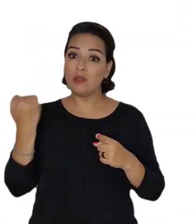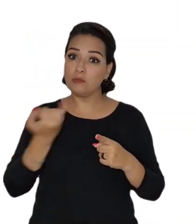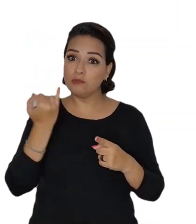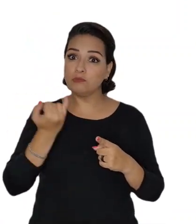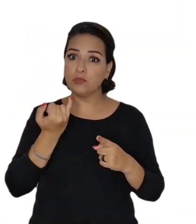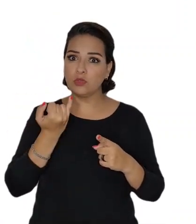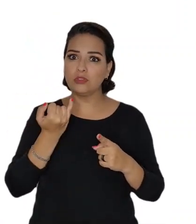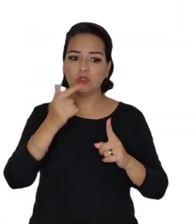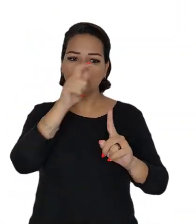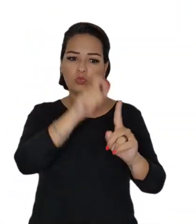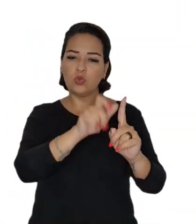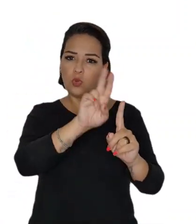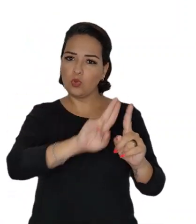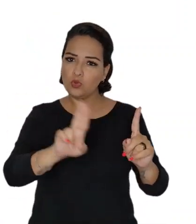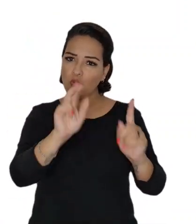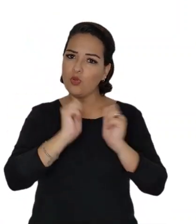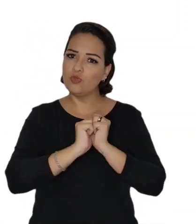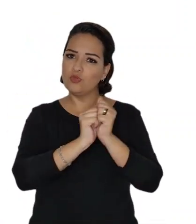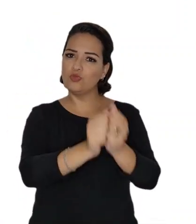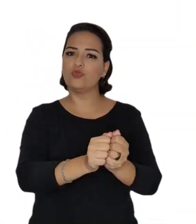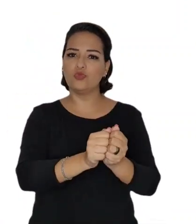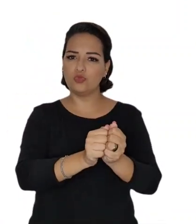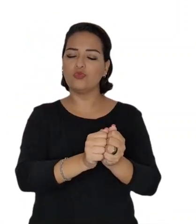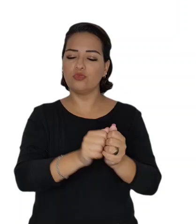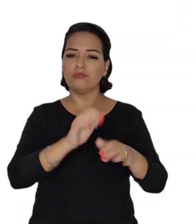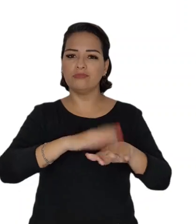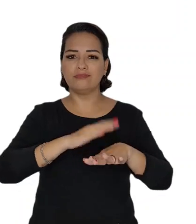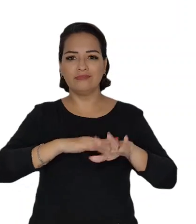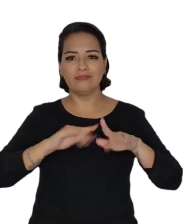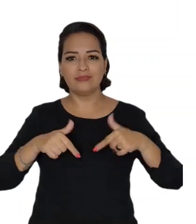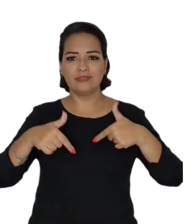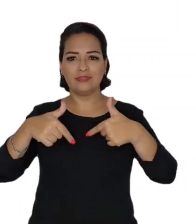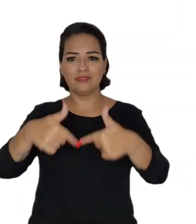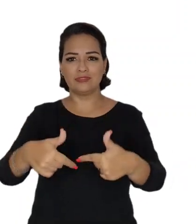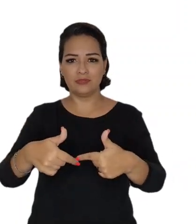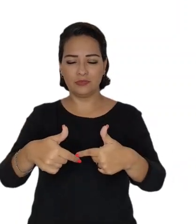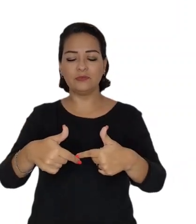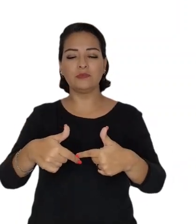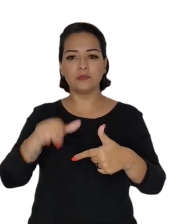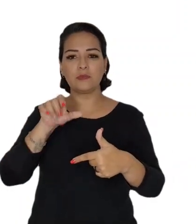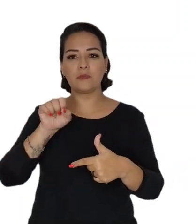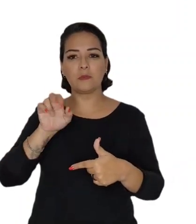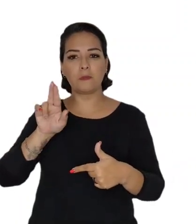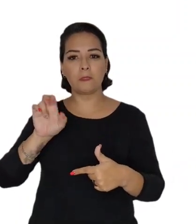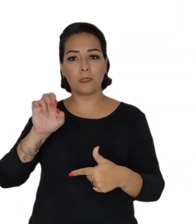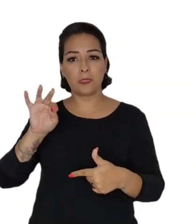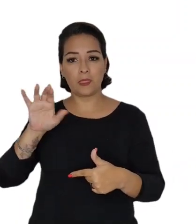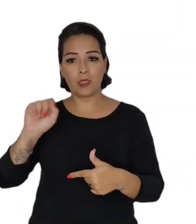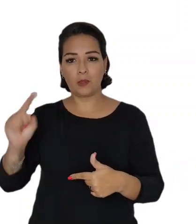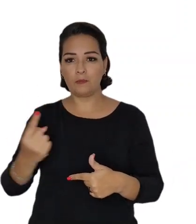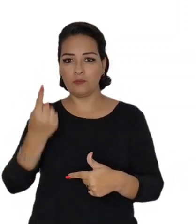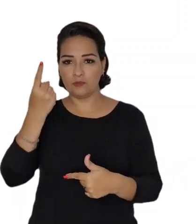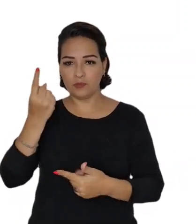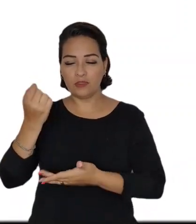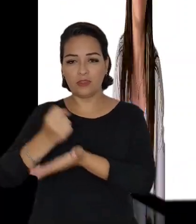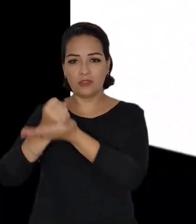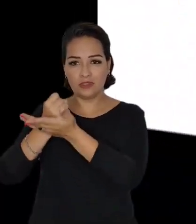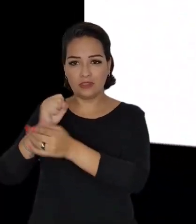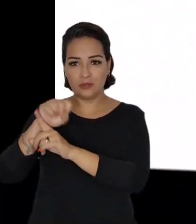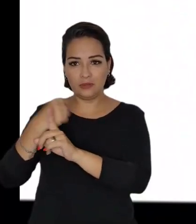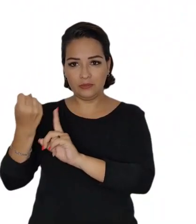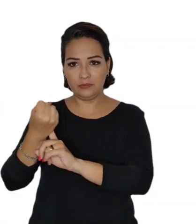porque é para eles e com eles que se faz o Sistema Único de Assistência Social.